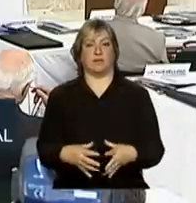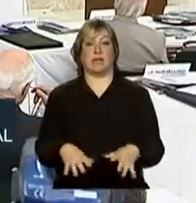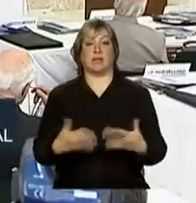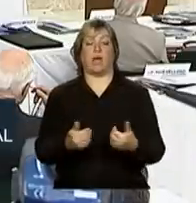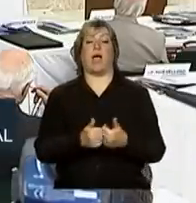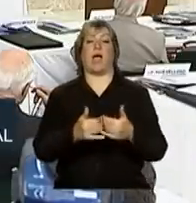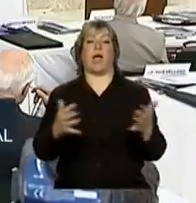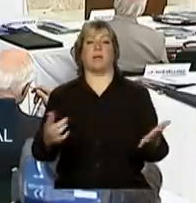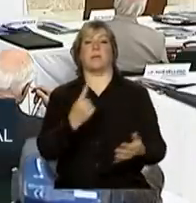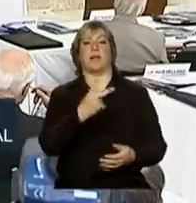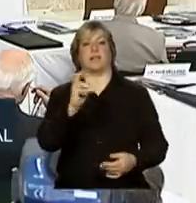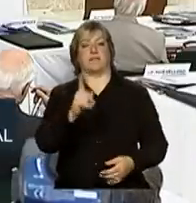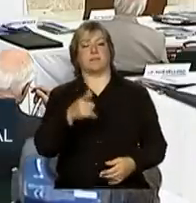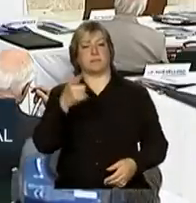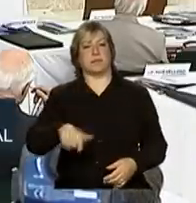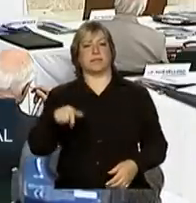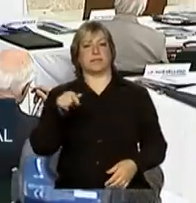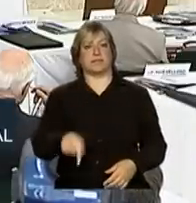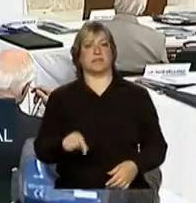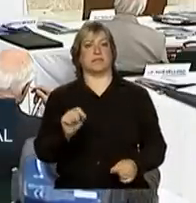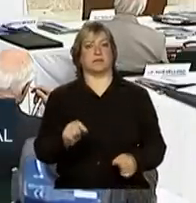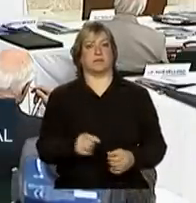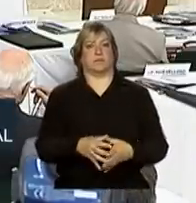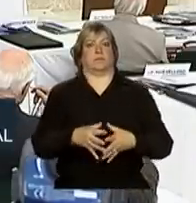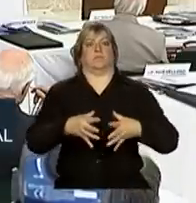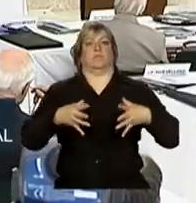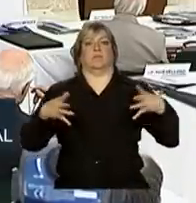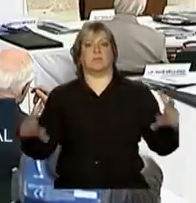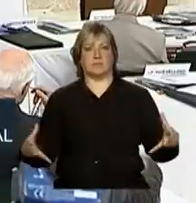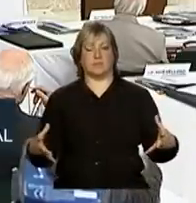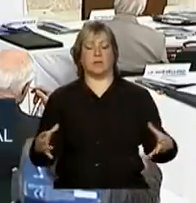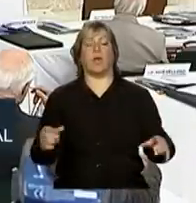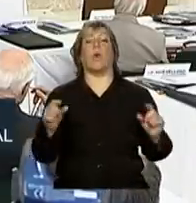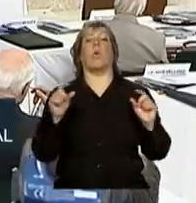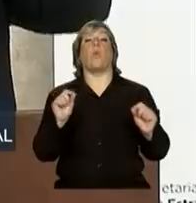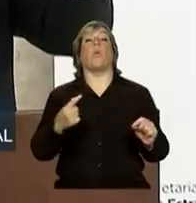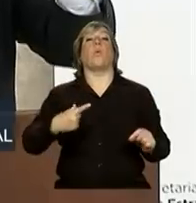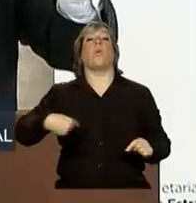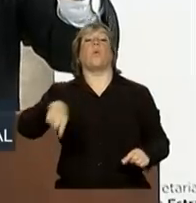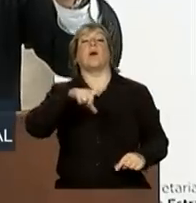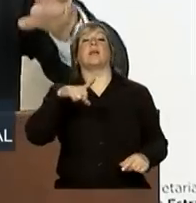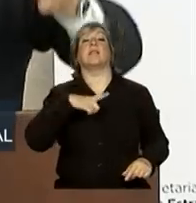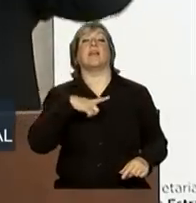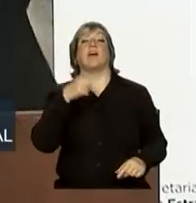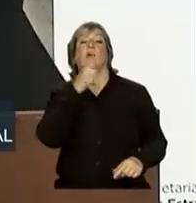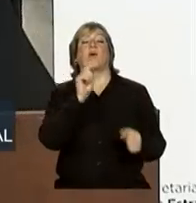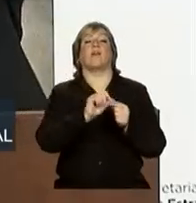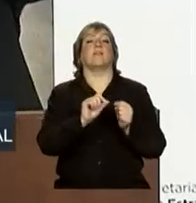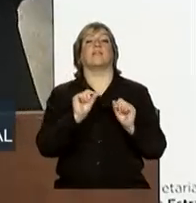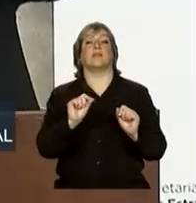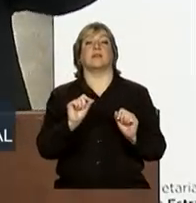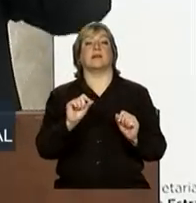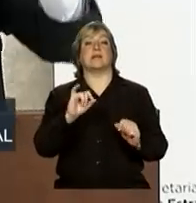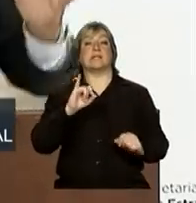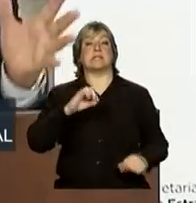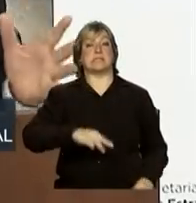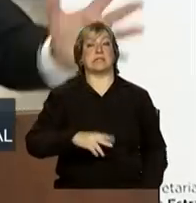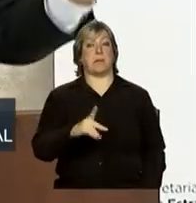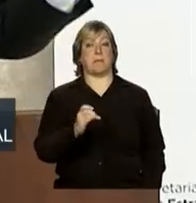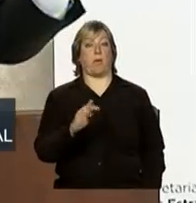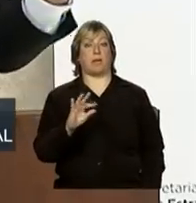portanto, cada vez mais esta boca de jacaré. E o que é que ela está comendo? As importações. As importações